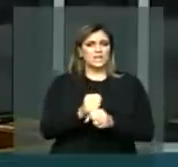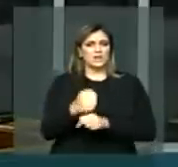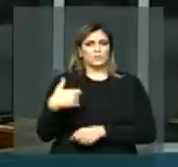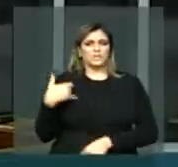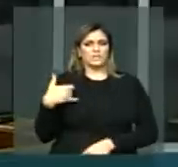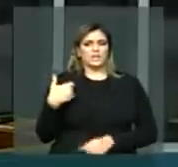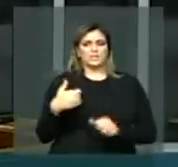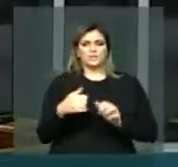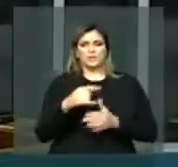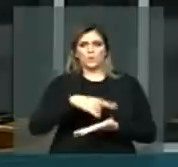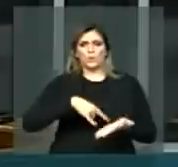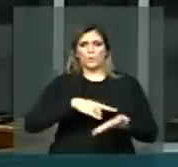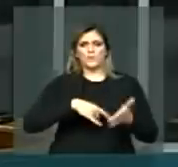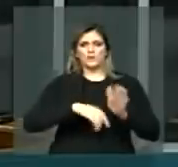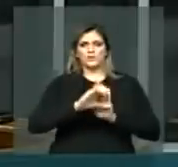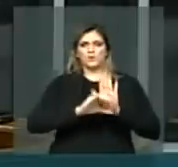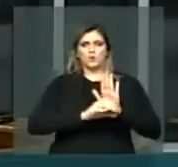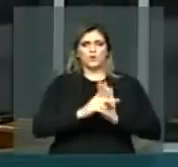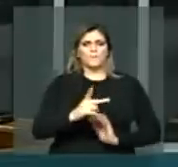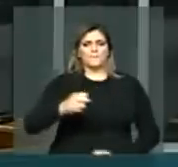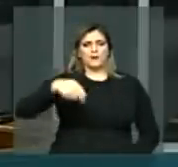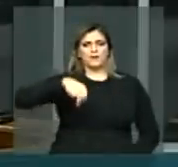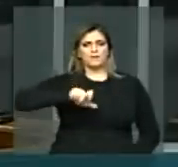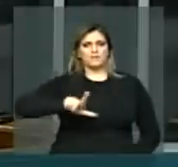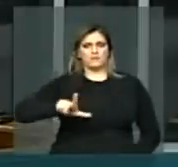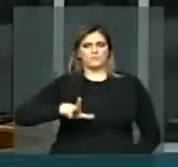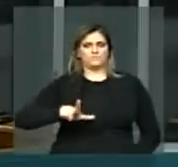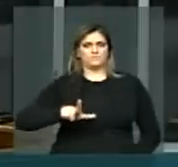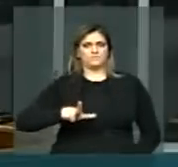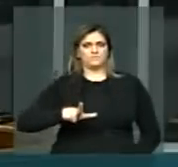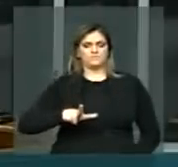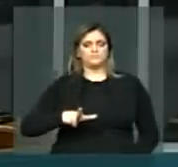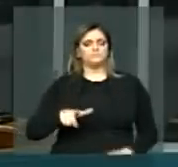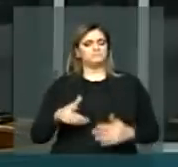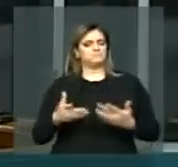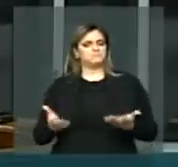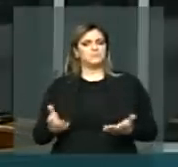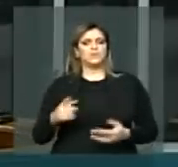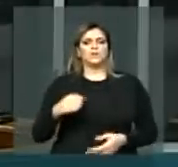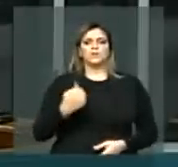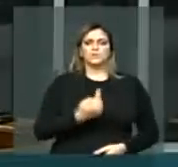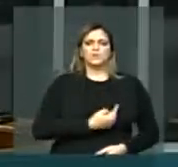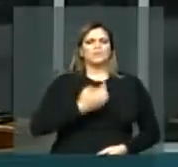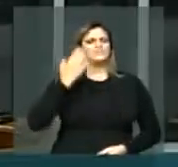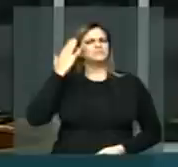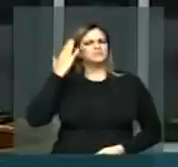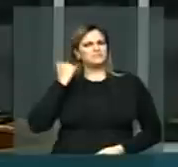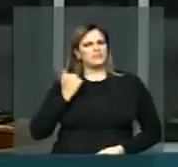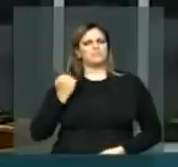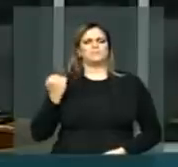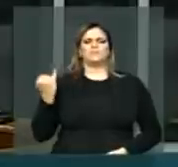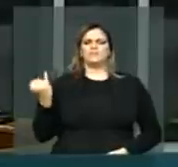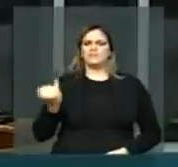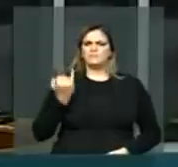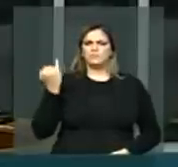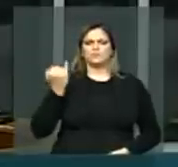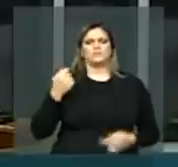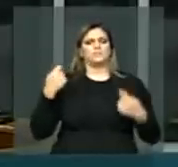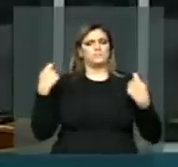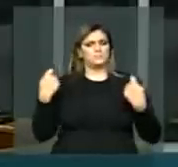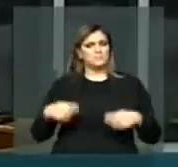E é claro, todos nós sabemos da necessidade,